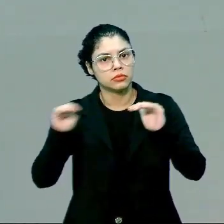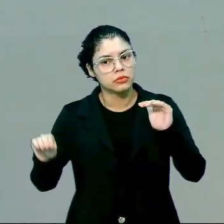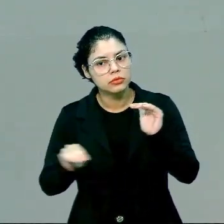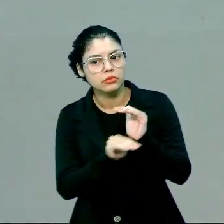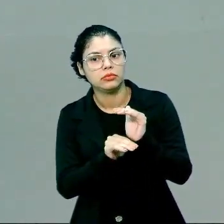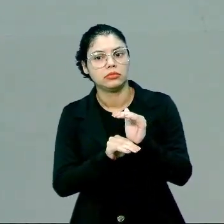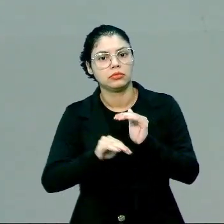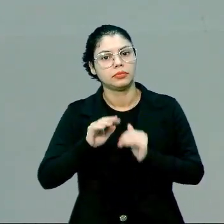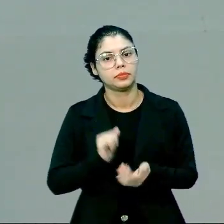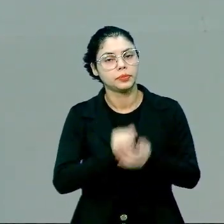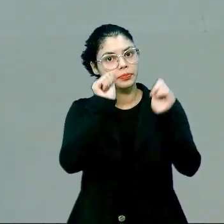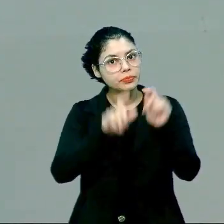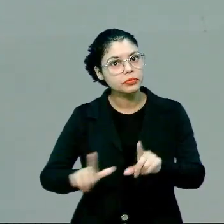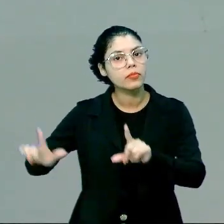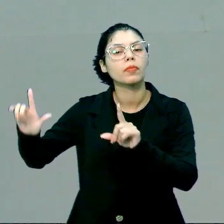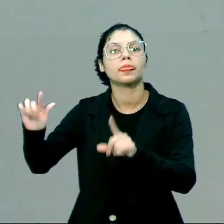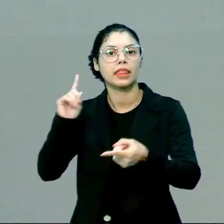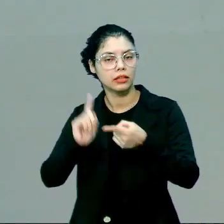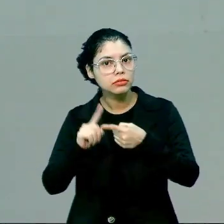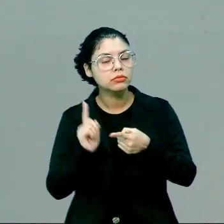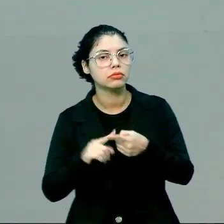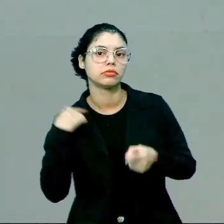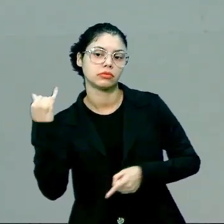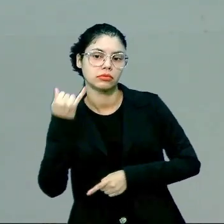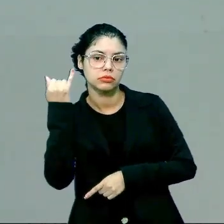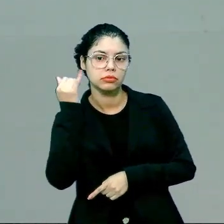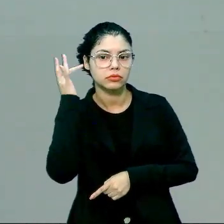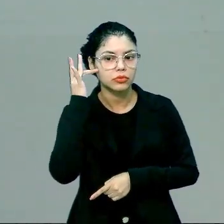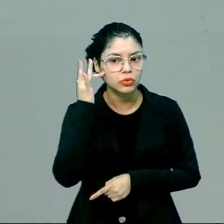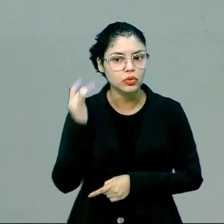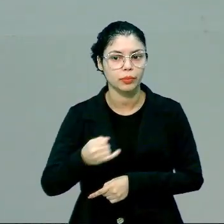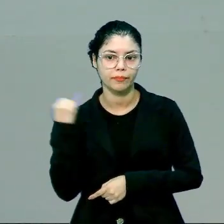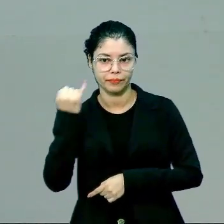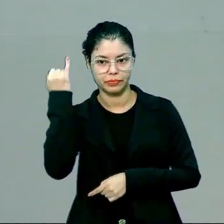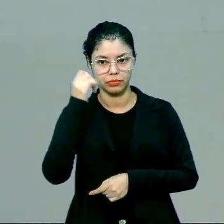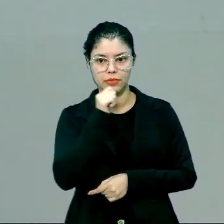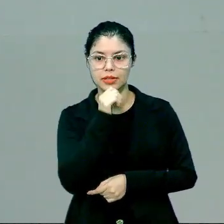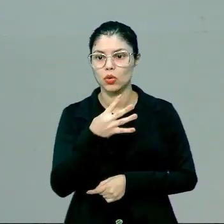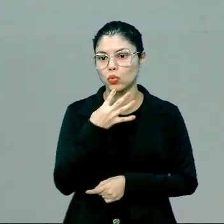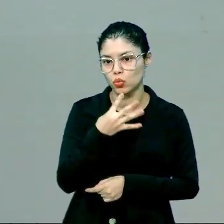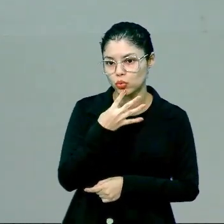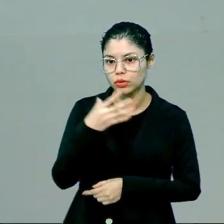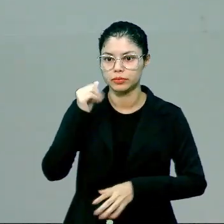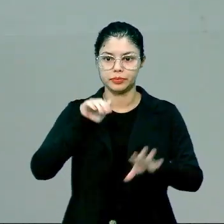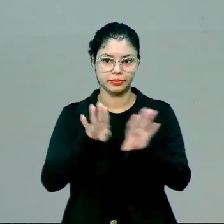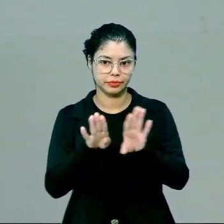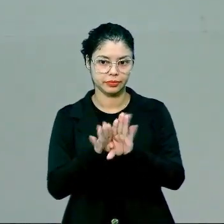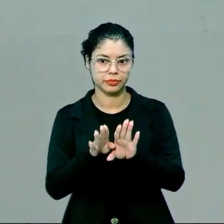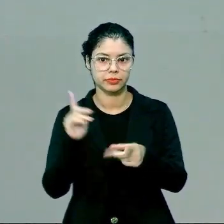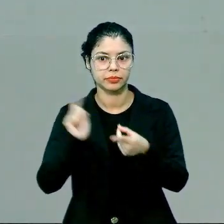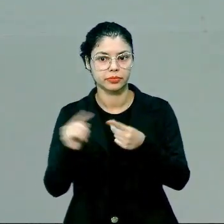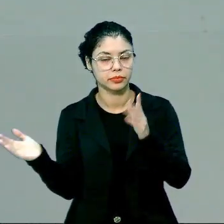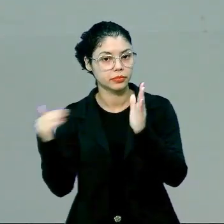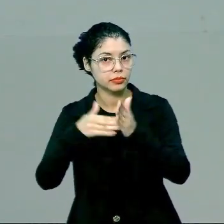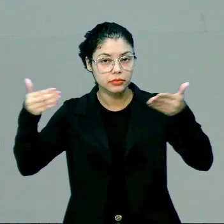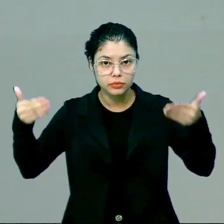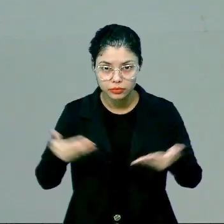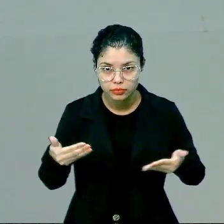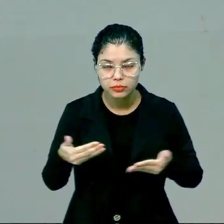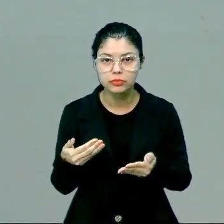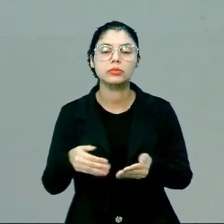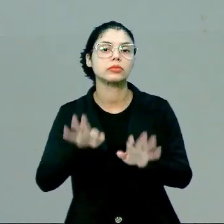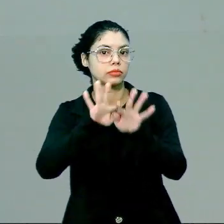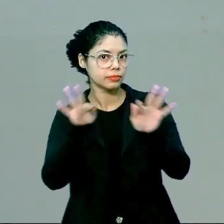do nosso slide, porque eu achei importante que vocês tenham conhecimentos também. Porque até então, nós estávamos utilizando